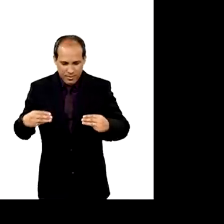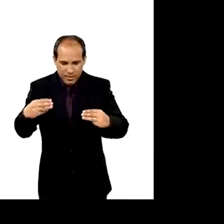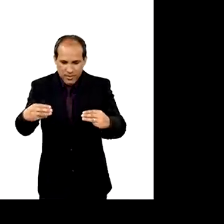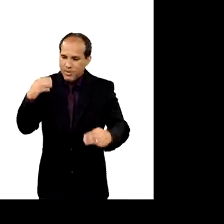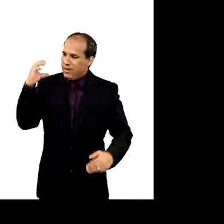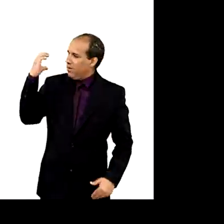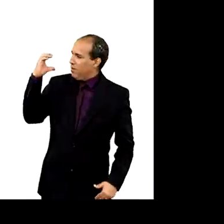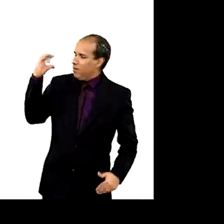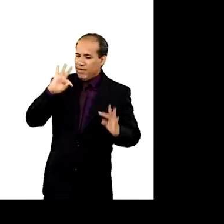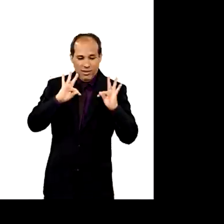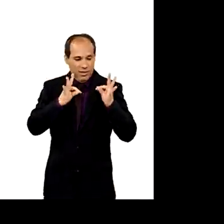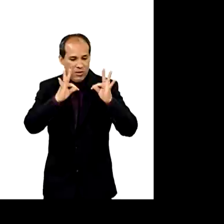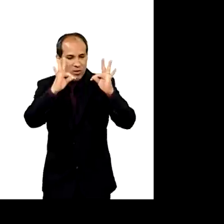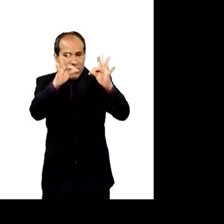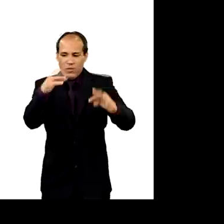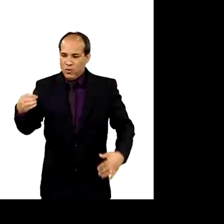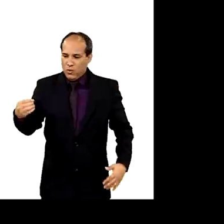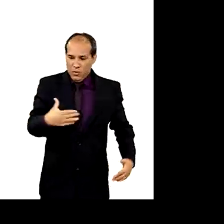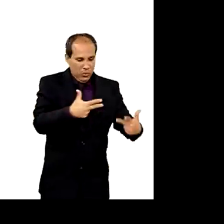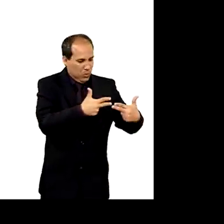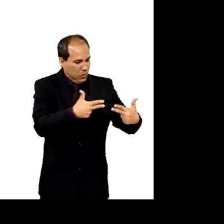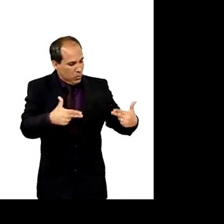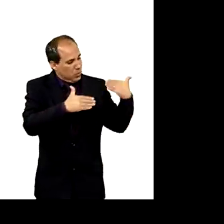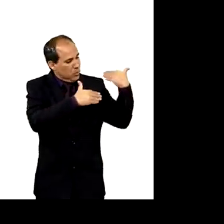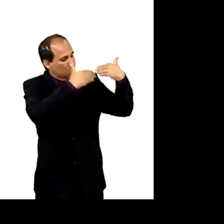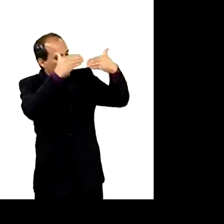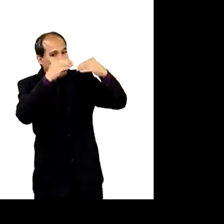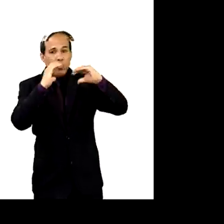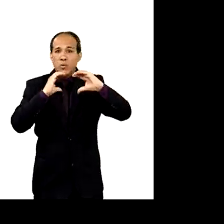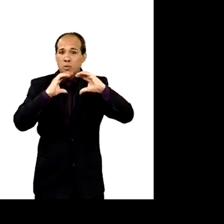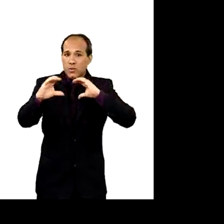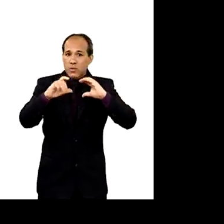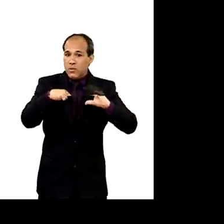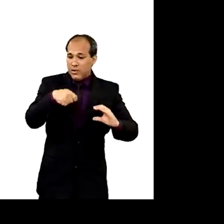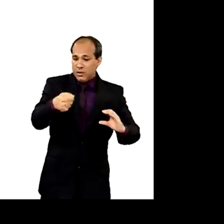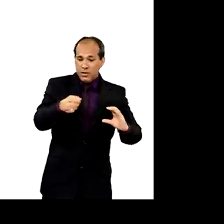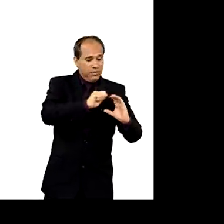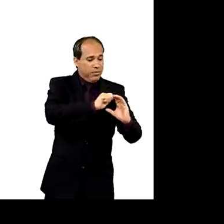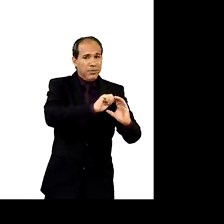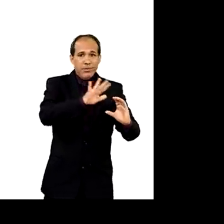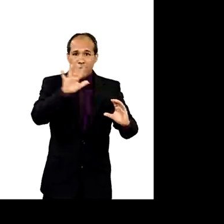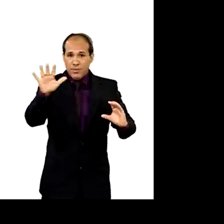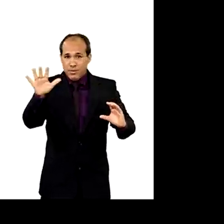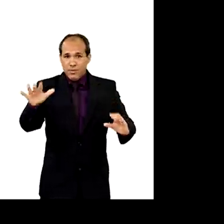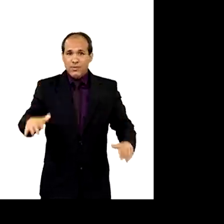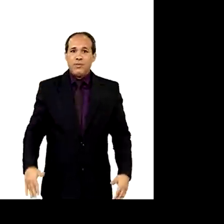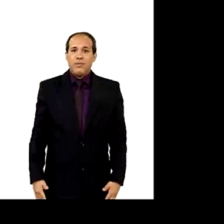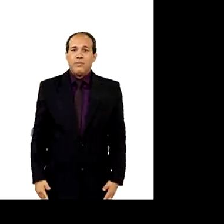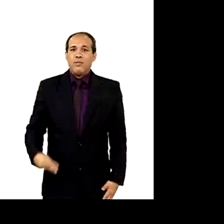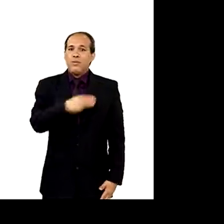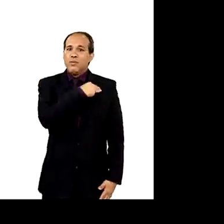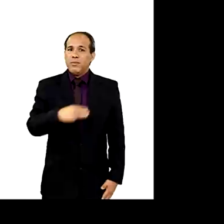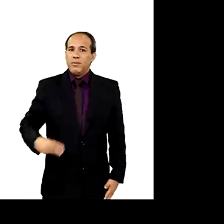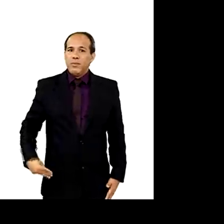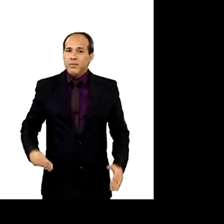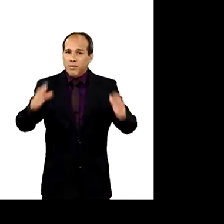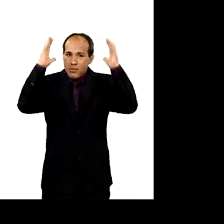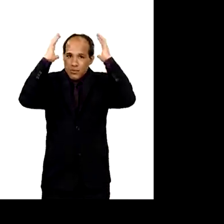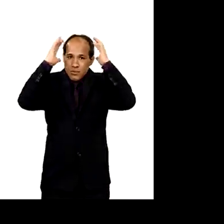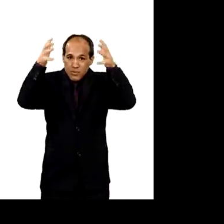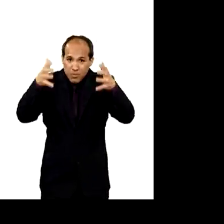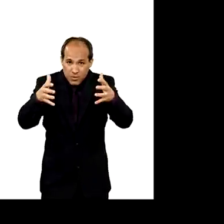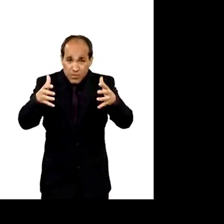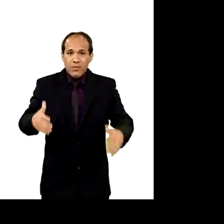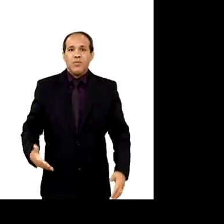Ministério da Ciência, Tecnologia, Inovações e Comunicações Ministro